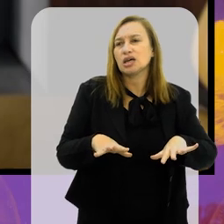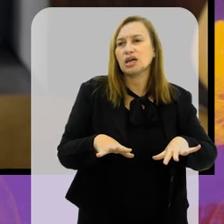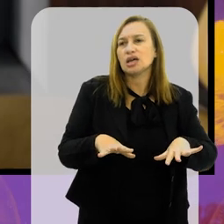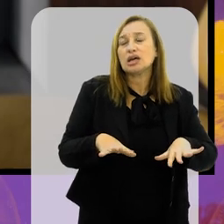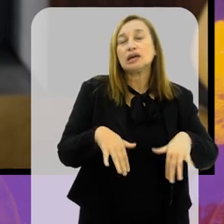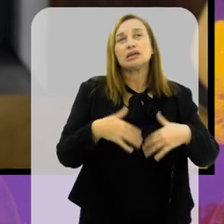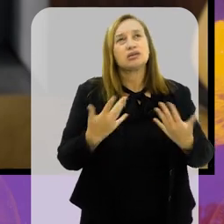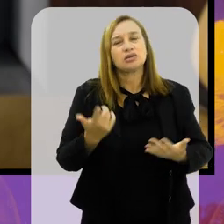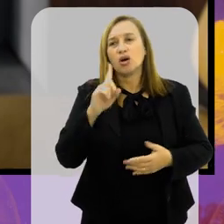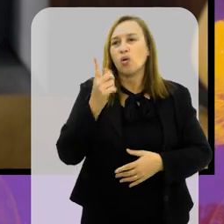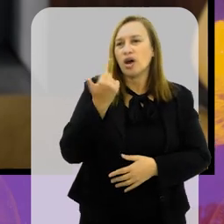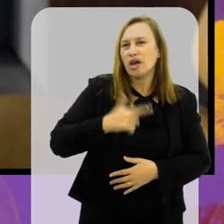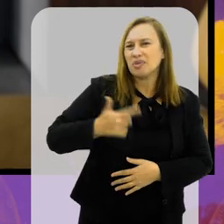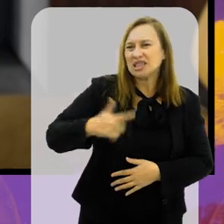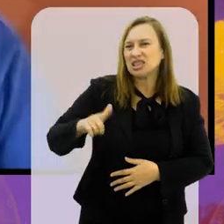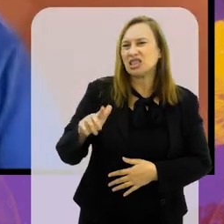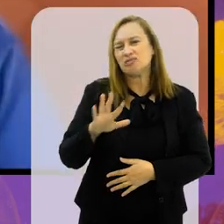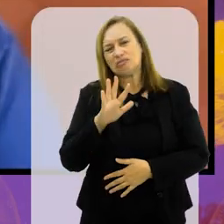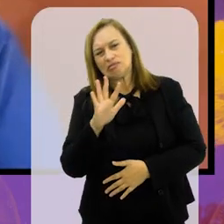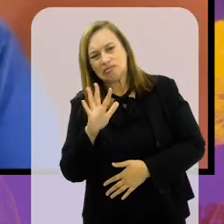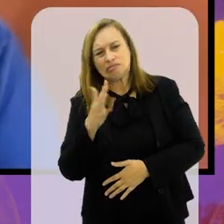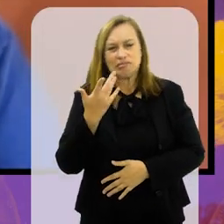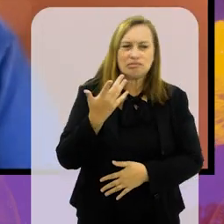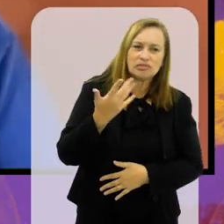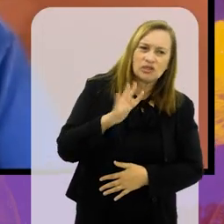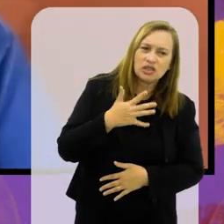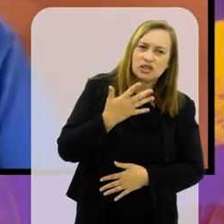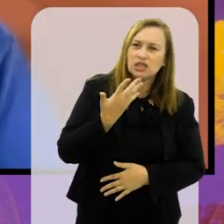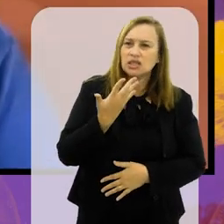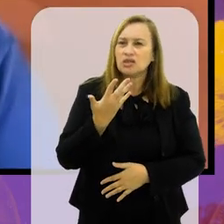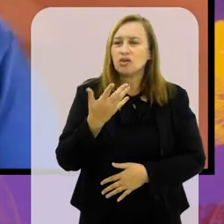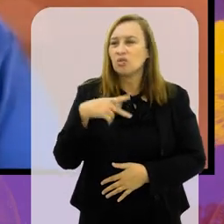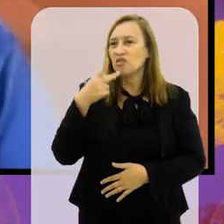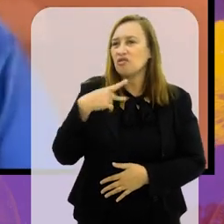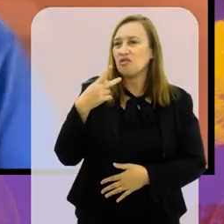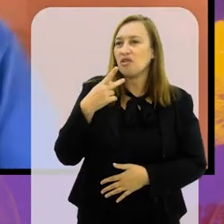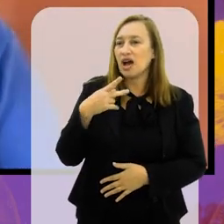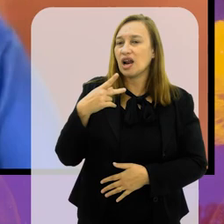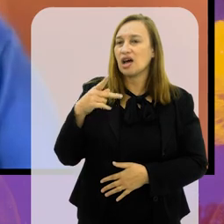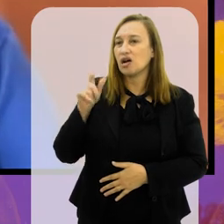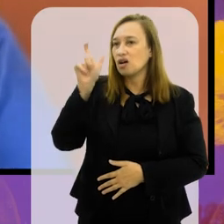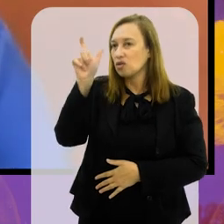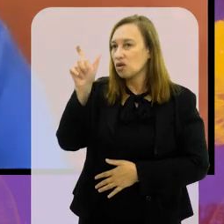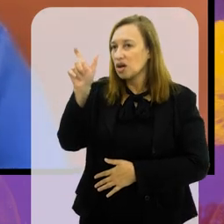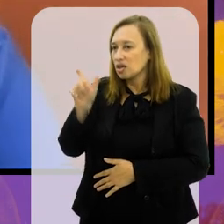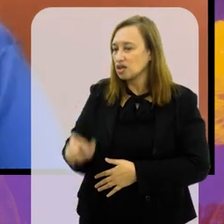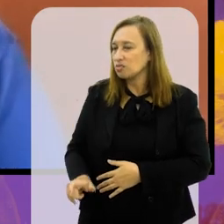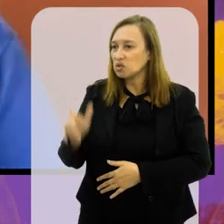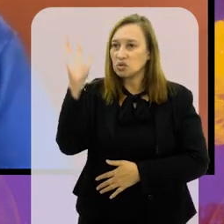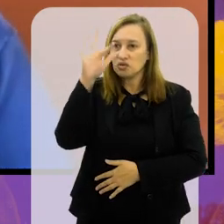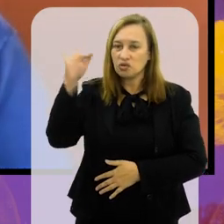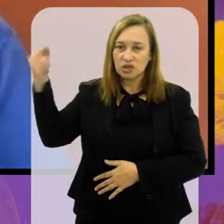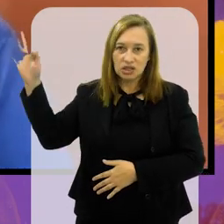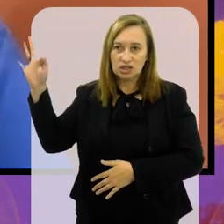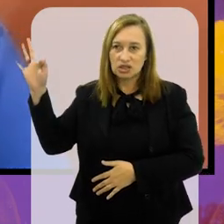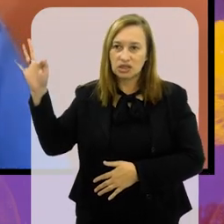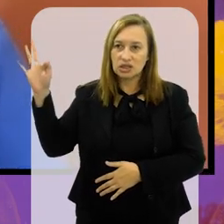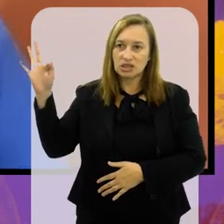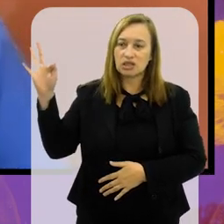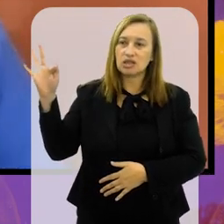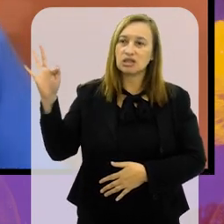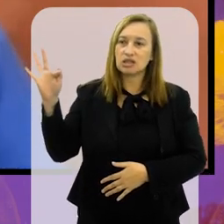coisa toda. Mas, se não repetir isso, vai dar um plus, como dizem os franceses,